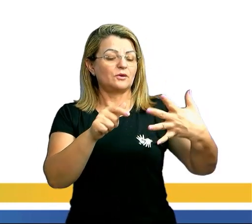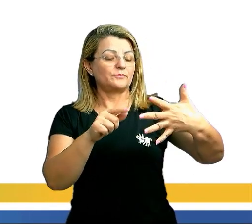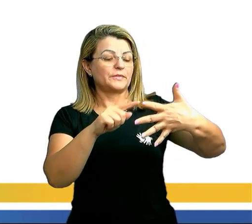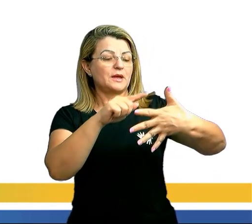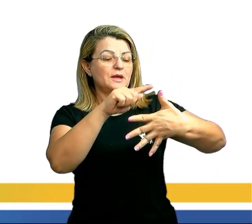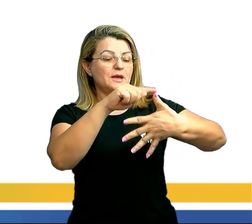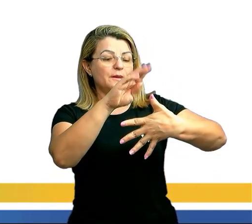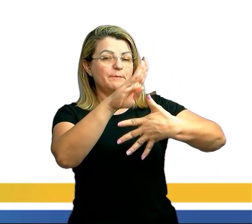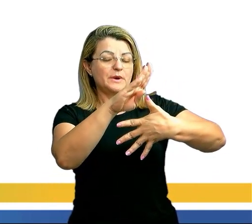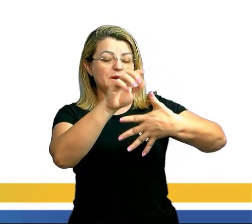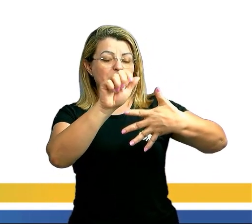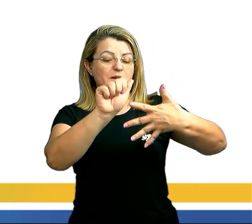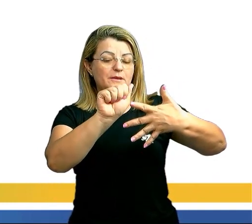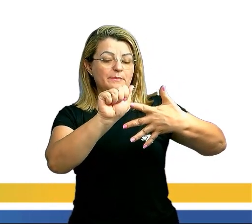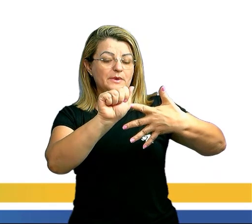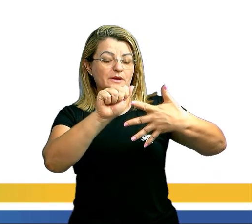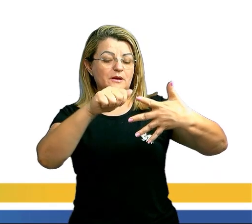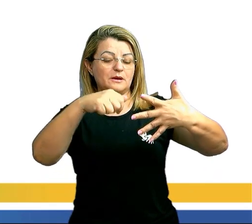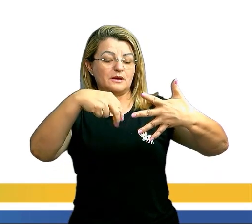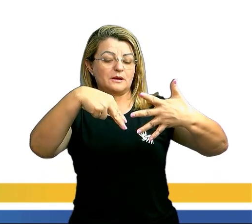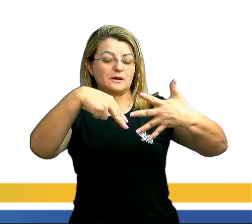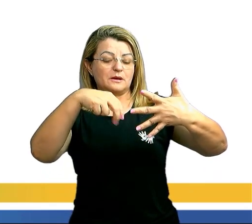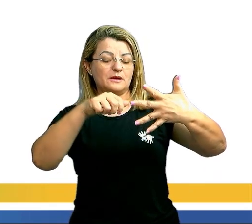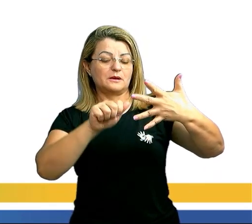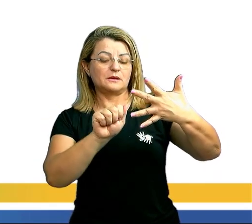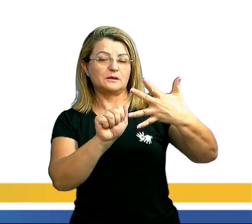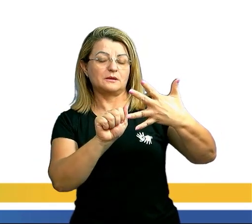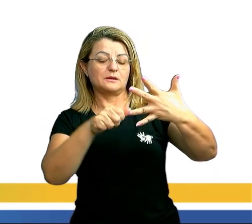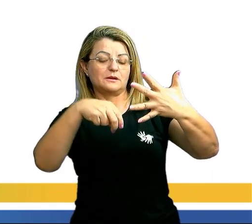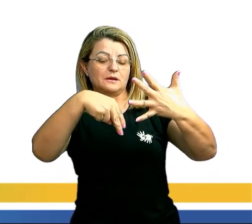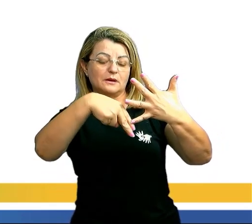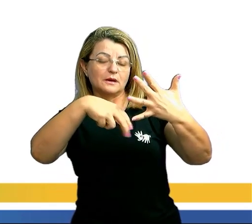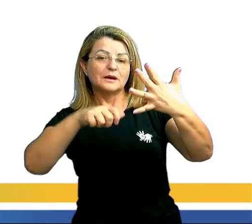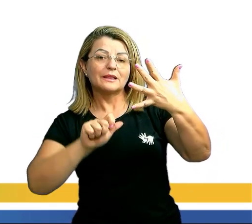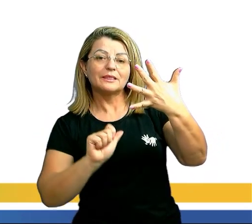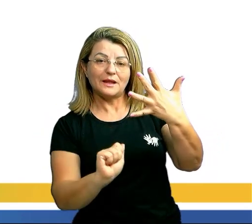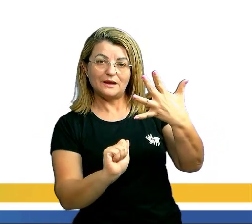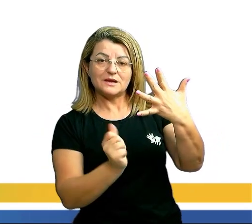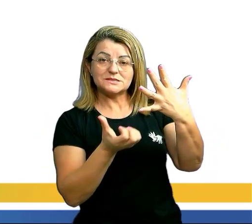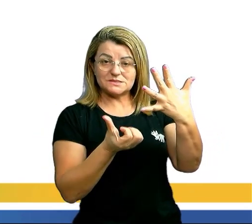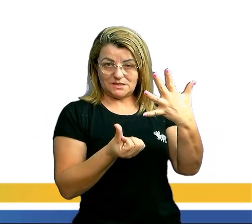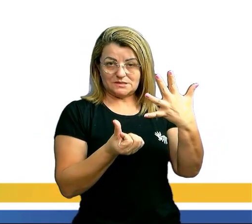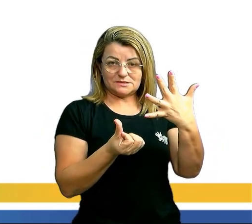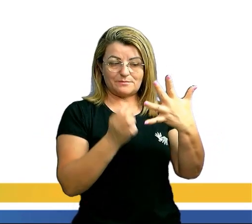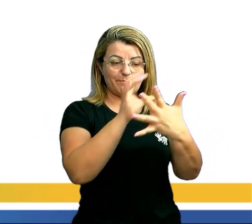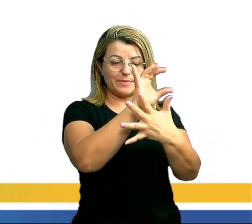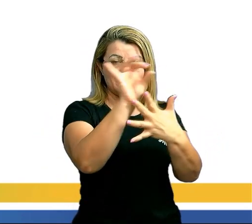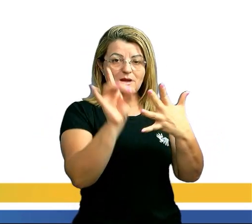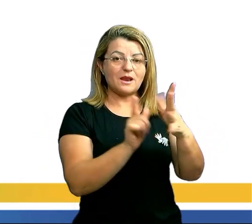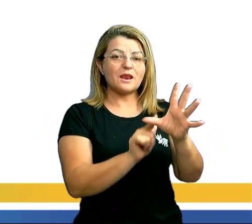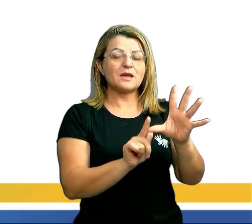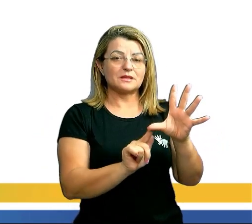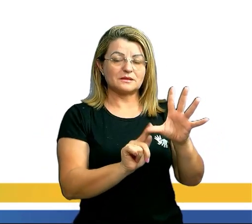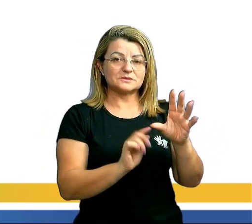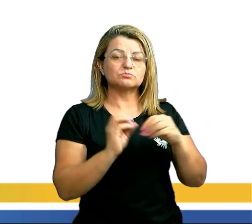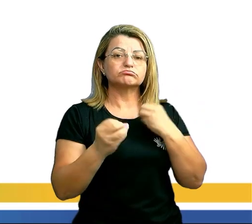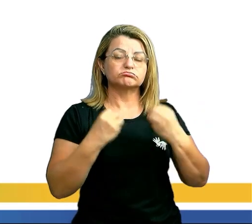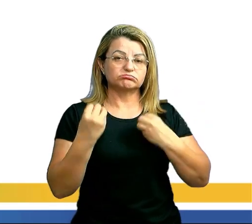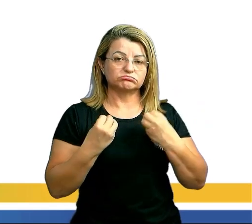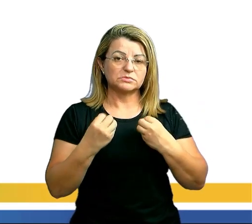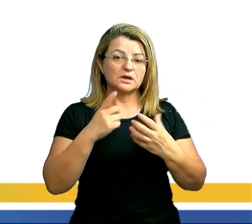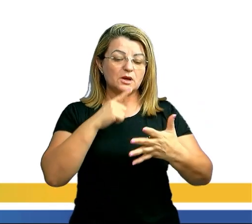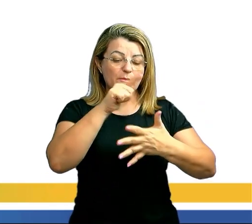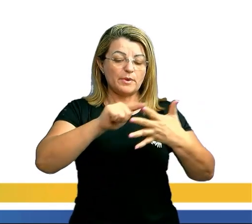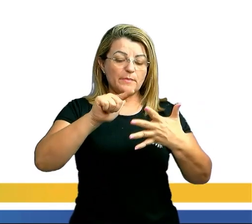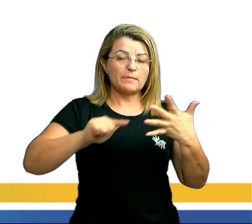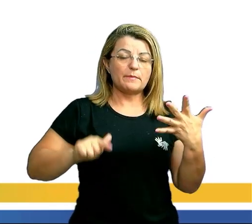Dois, quatro, existem seis letras. Então vai ser seis fatorial. Ok? Aí agora, quantas letras repetidas